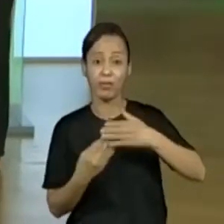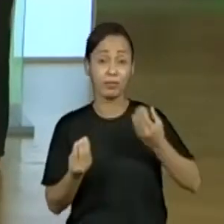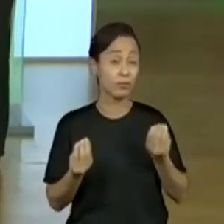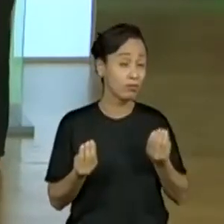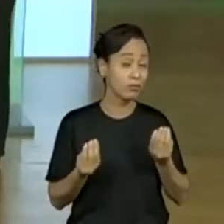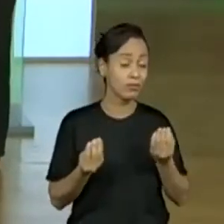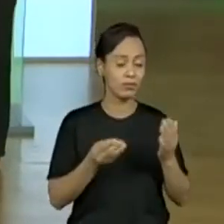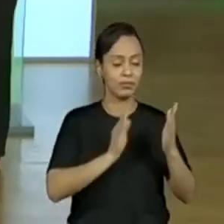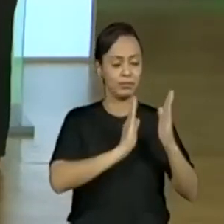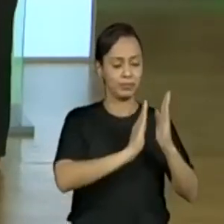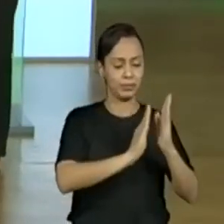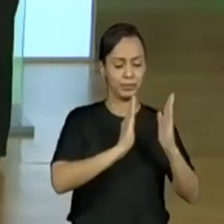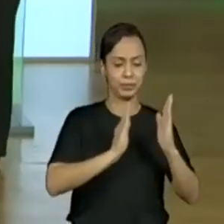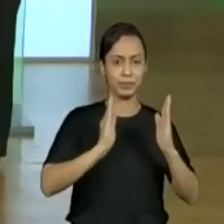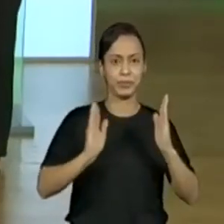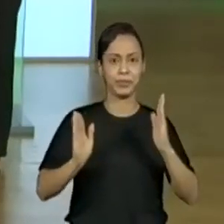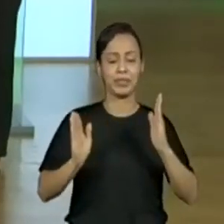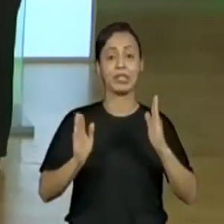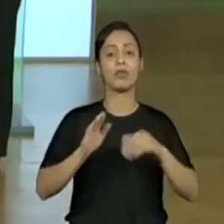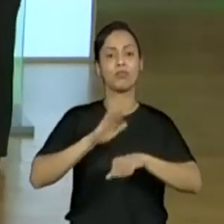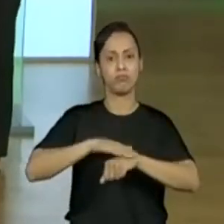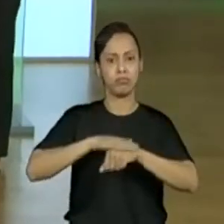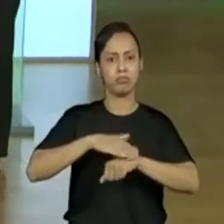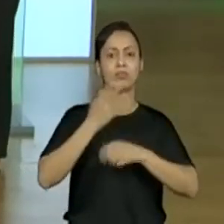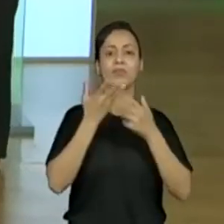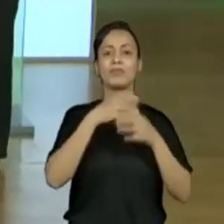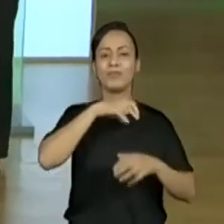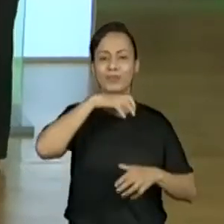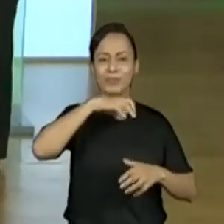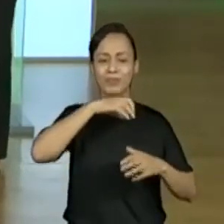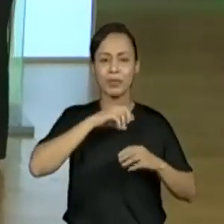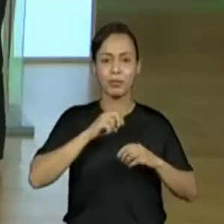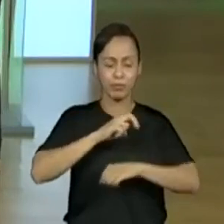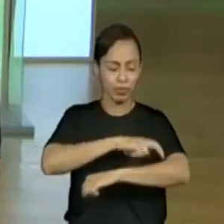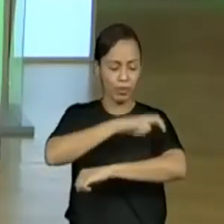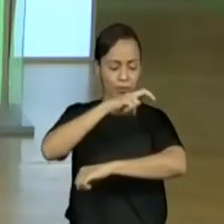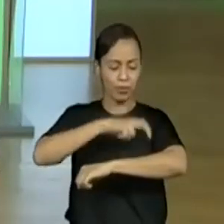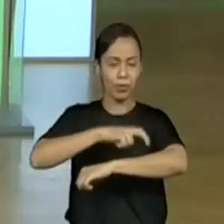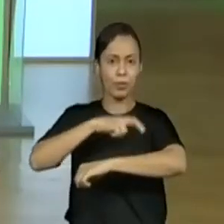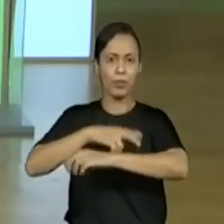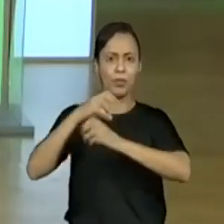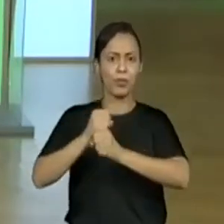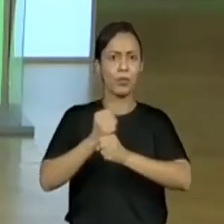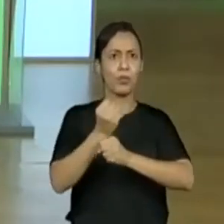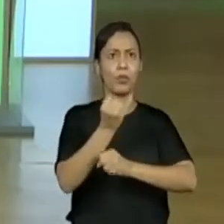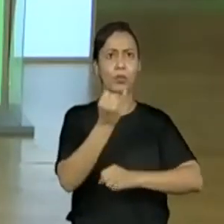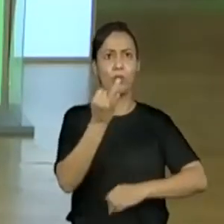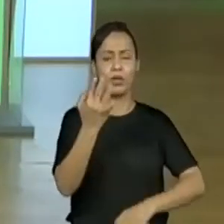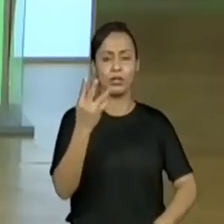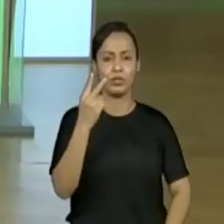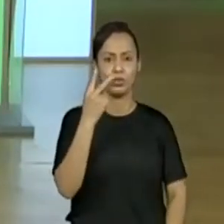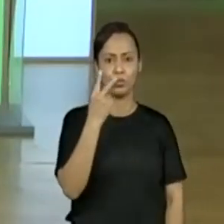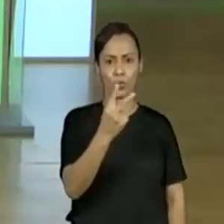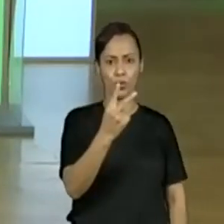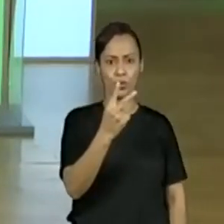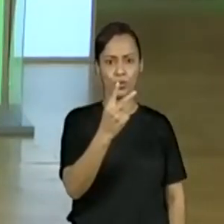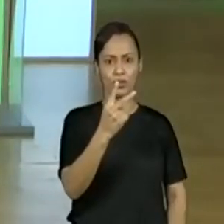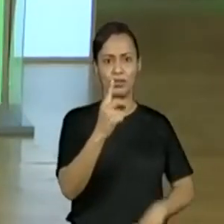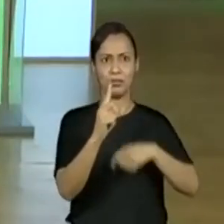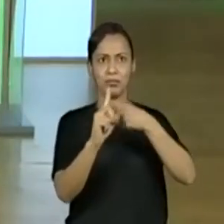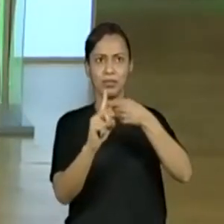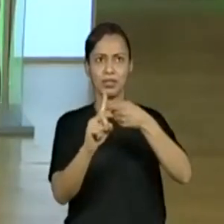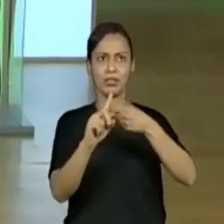que o canguru pulou de 2 em 2. Então, já posso colocar isso, não é? haviam citado, exato. De 2 em 2.